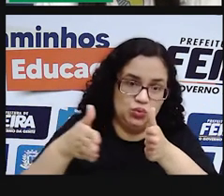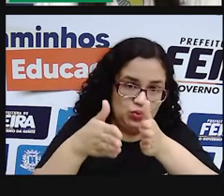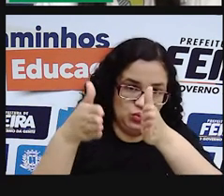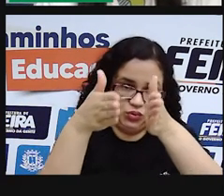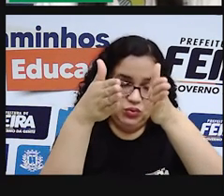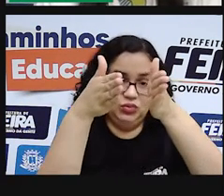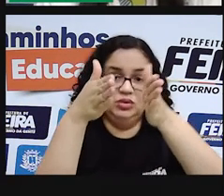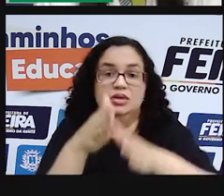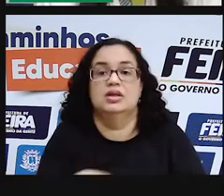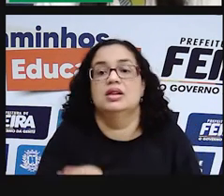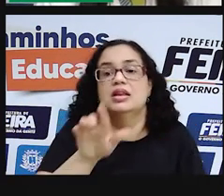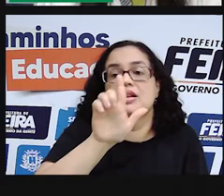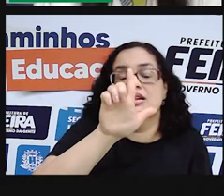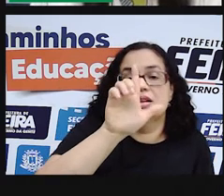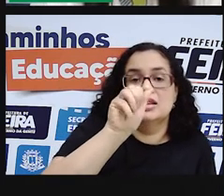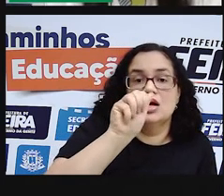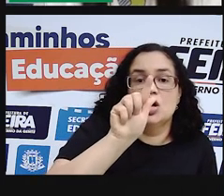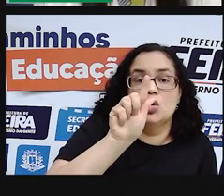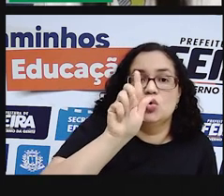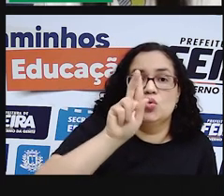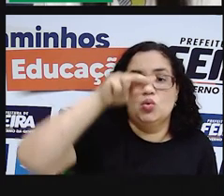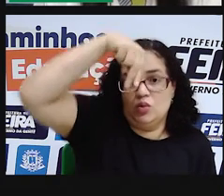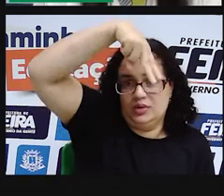aí se forma a laguna.